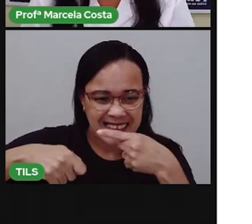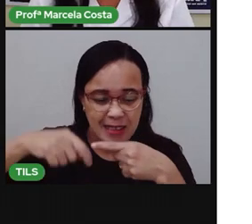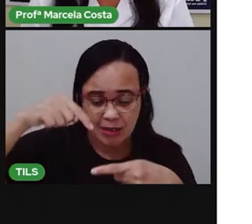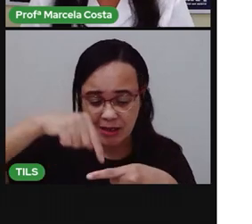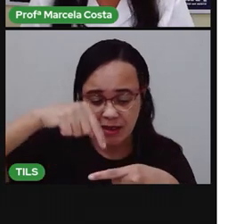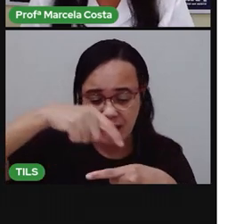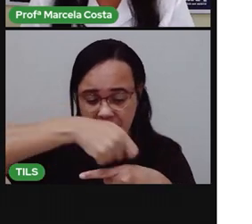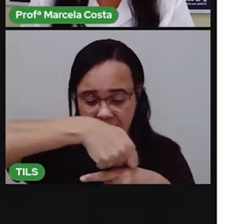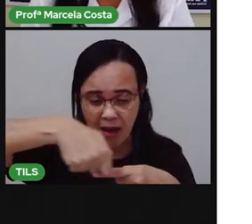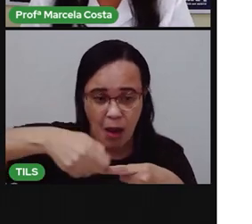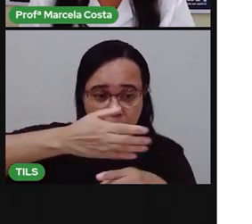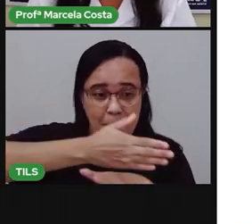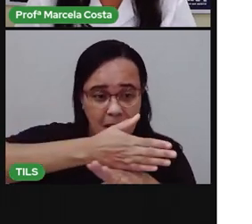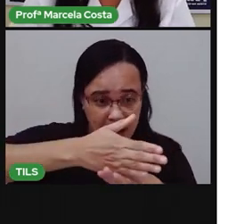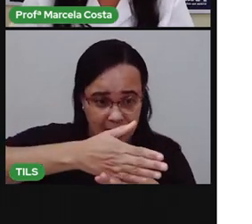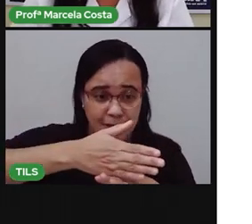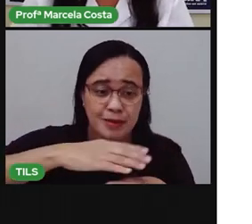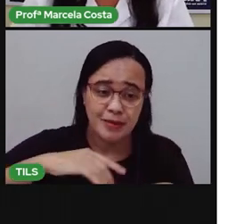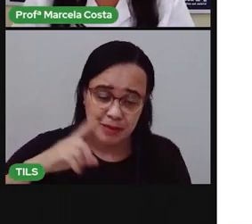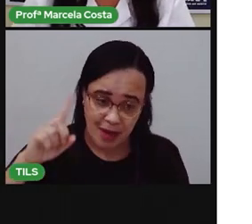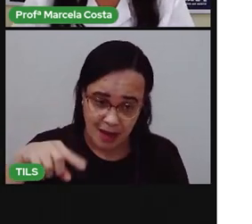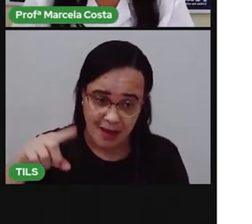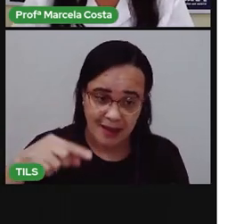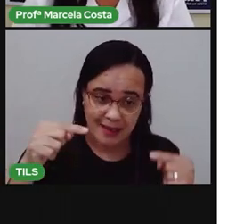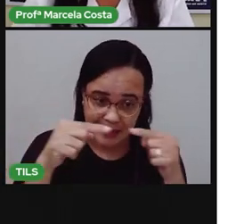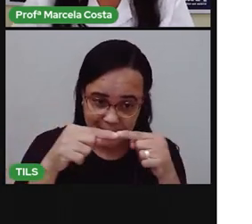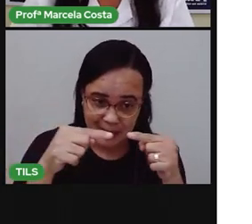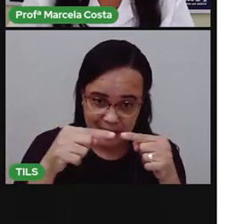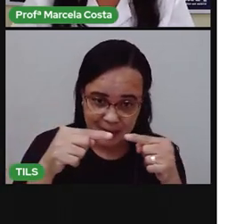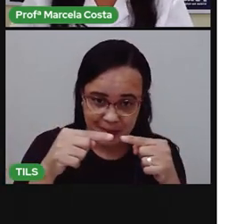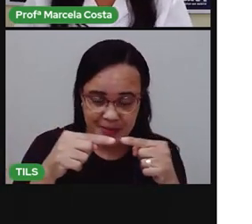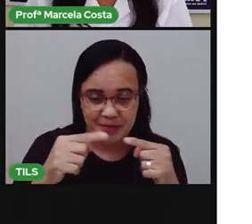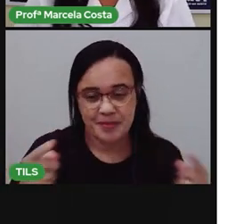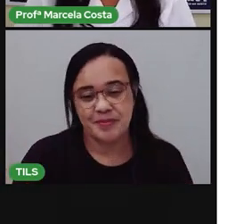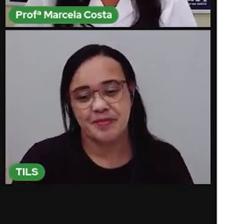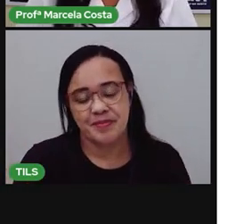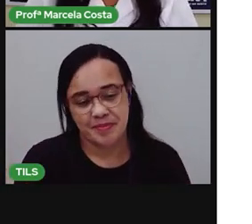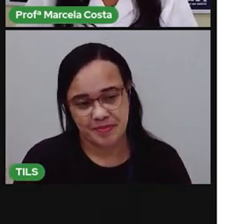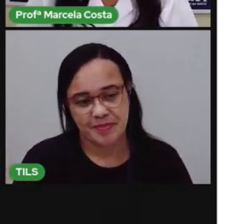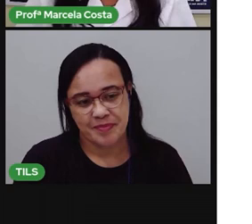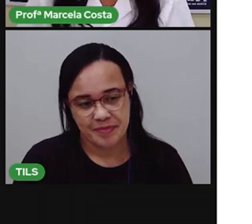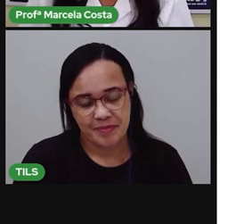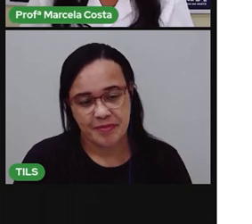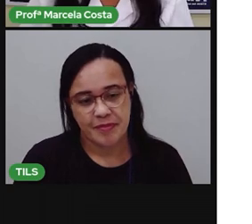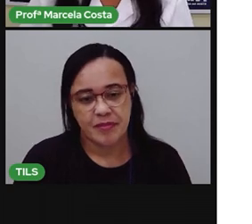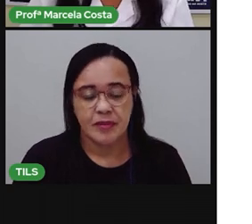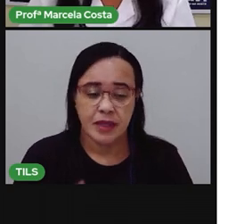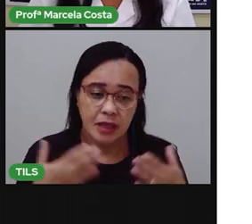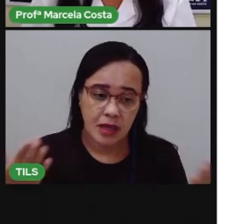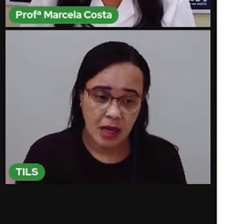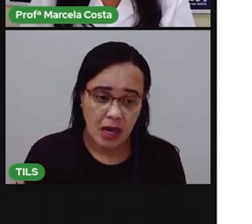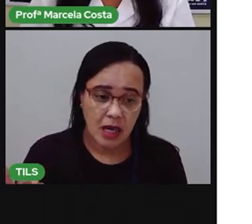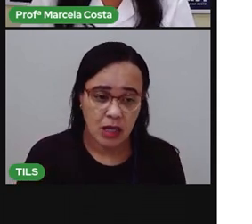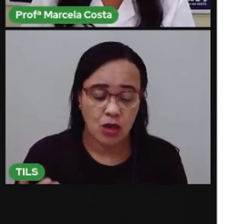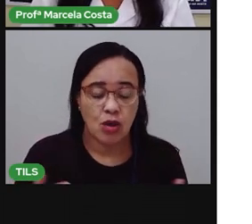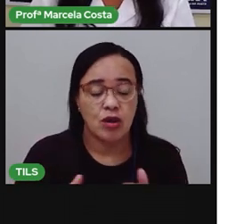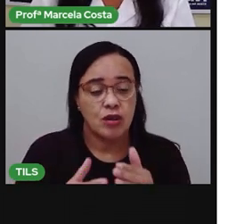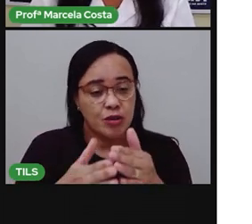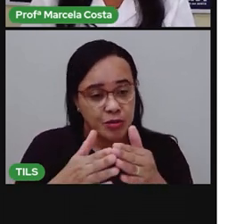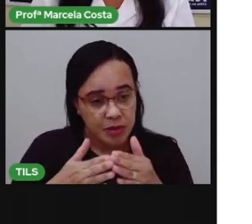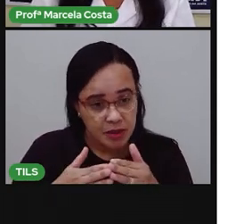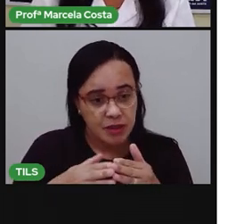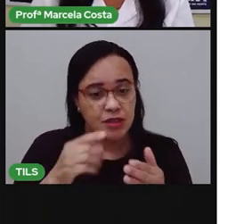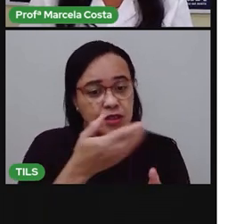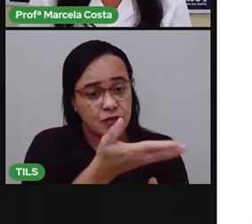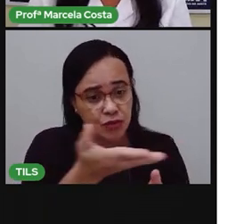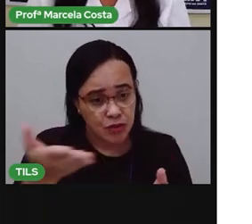Agora, crianças. Eu vou pedir para você continuar fazendo